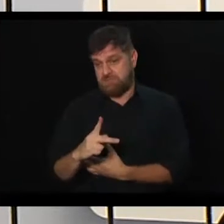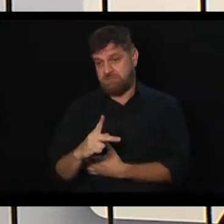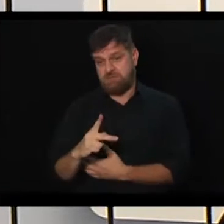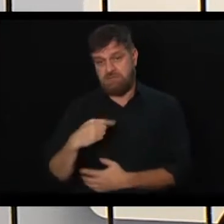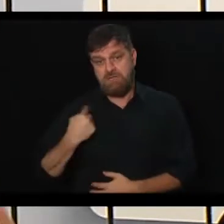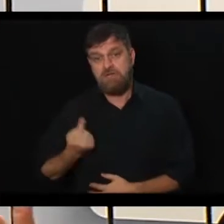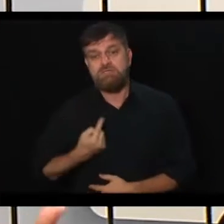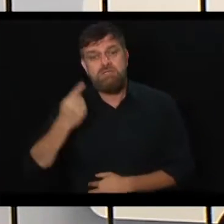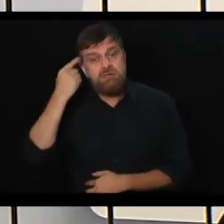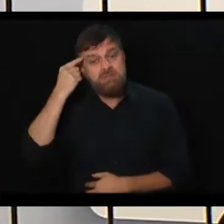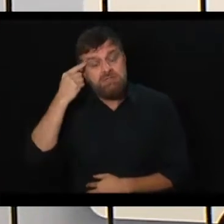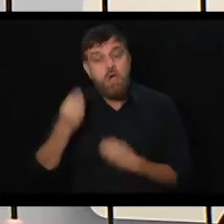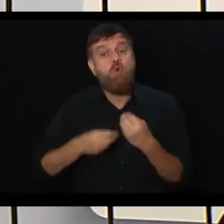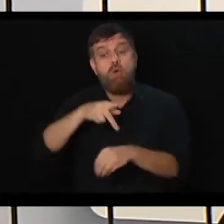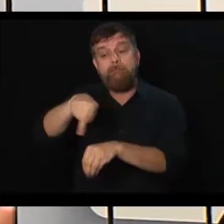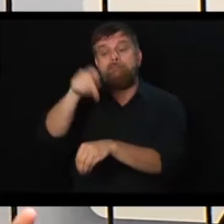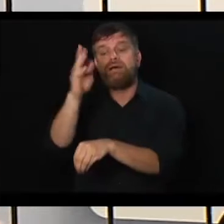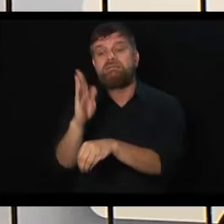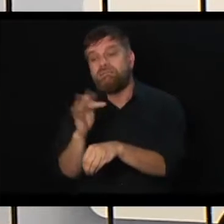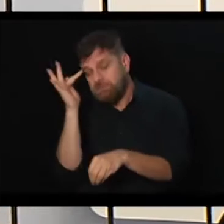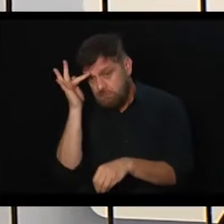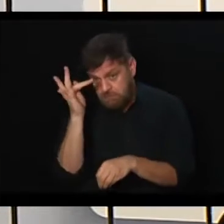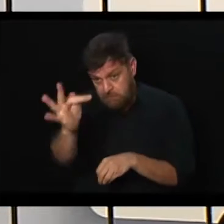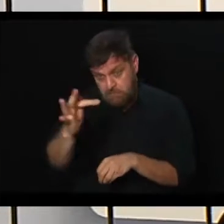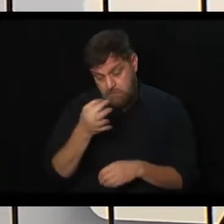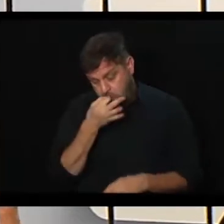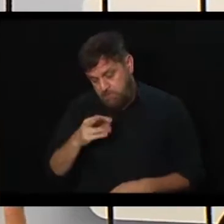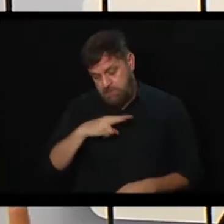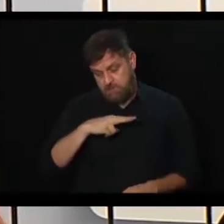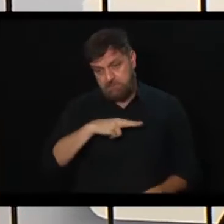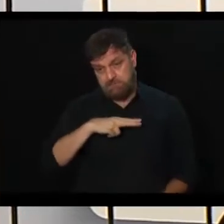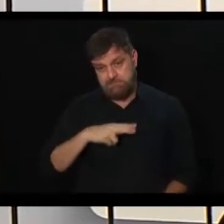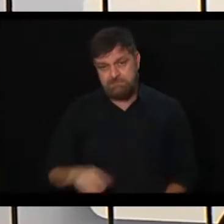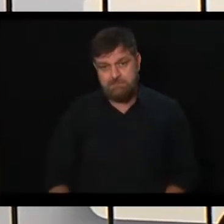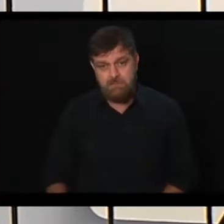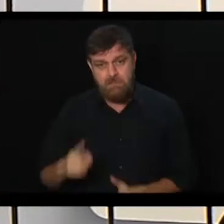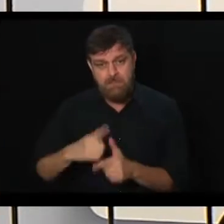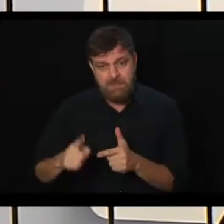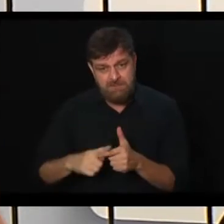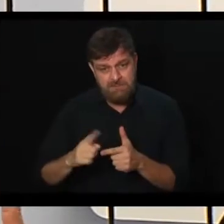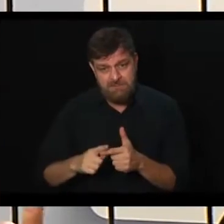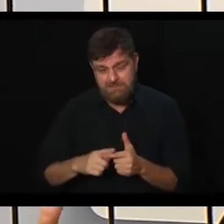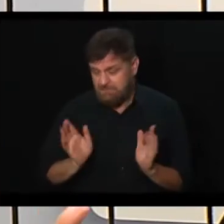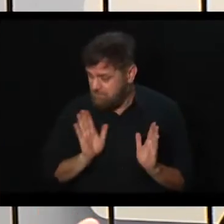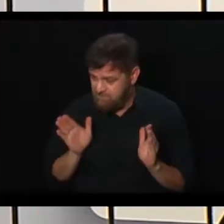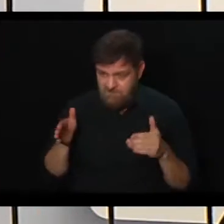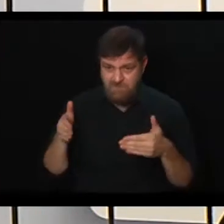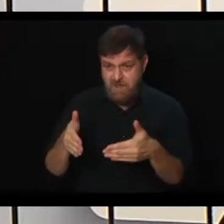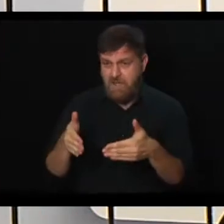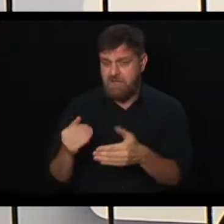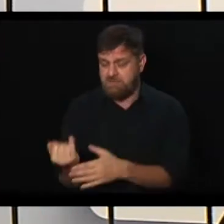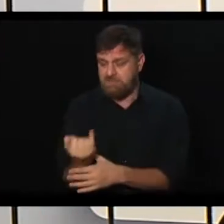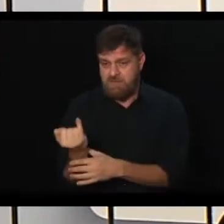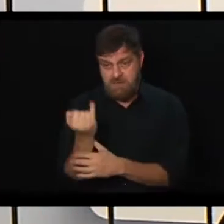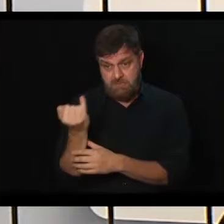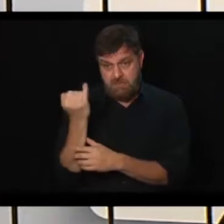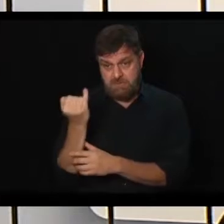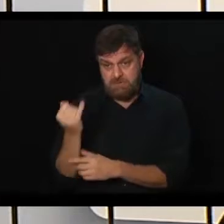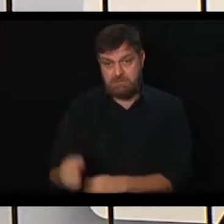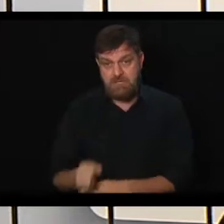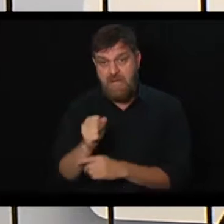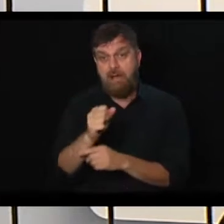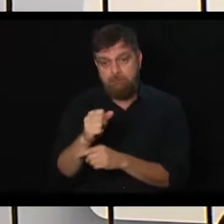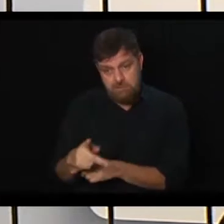gente está discutindo o projeto de país. Então, na minha opinião, esse é o sentido mais, digamos assim, substantivo e importante da Previdência.